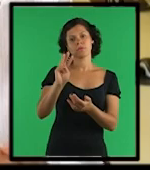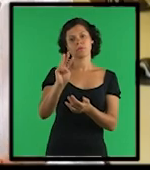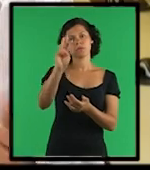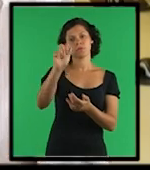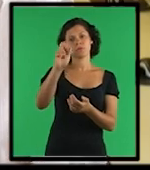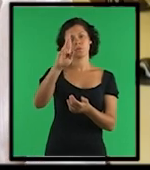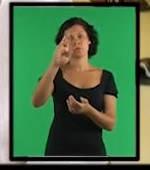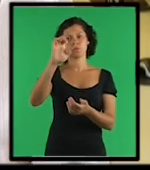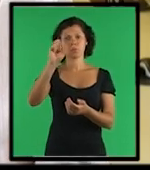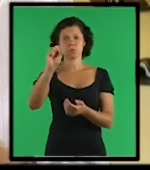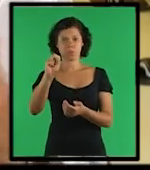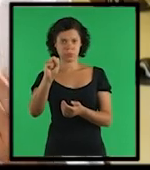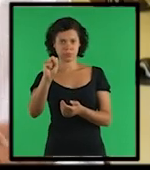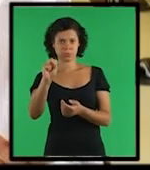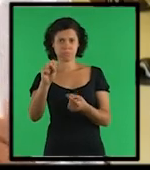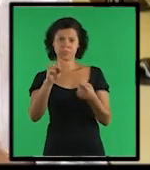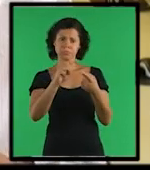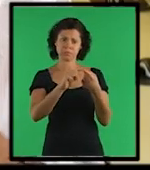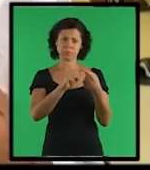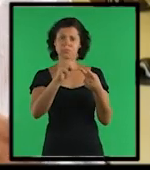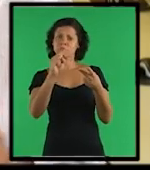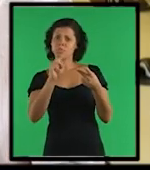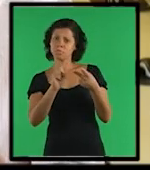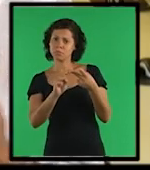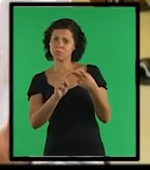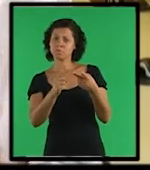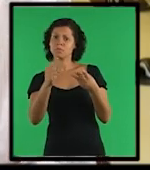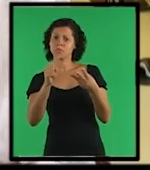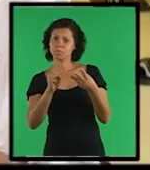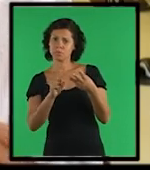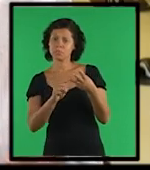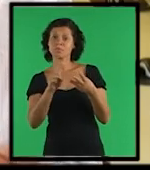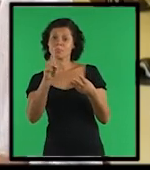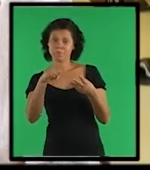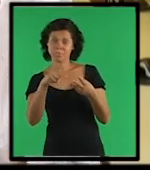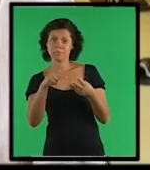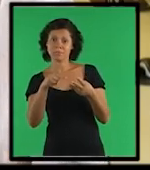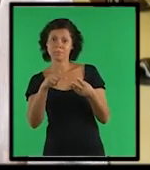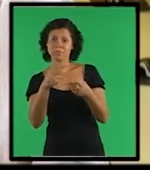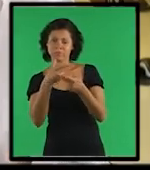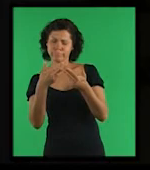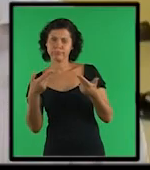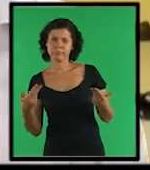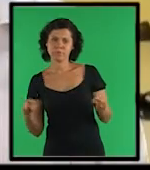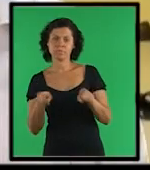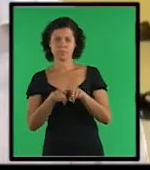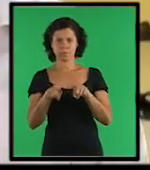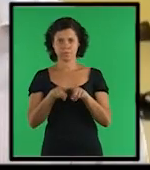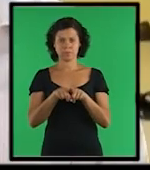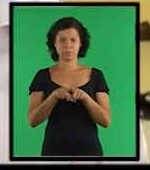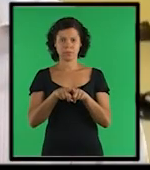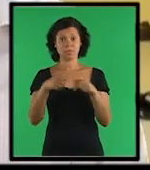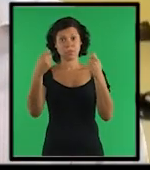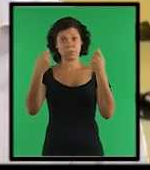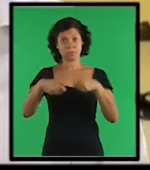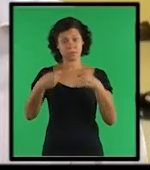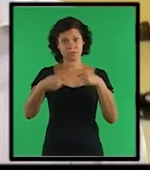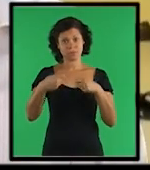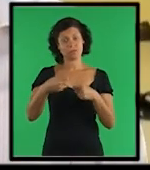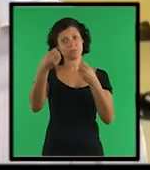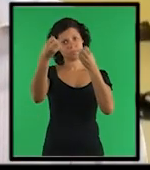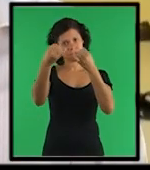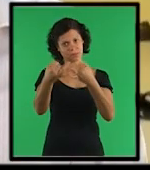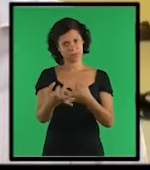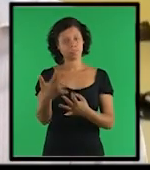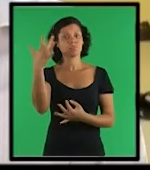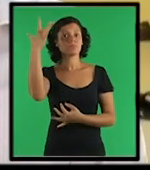forma virtual. O Teleduq, o Solar, o Sócrates, dentre outros. É preciso registrar que o grau de